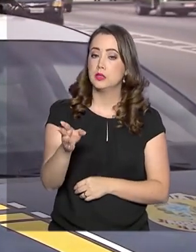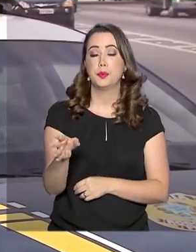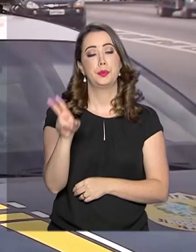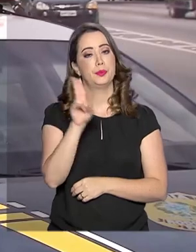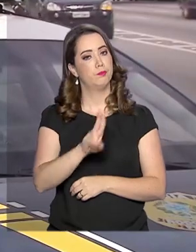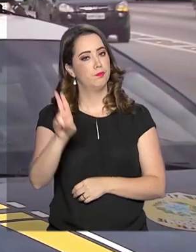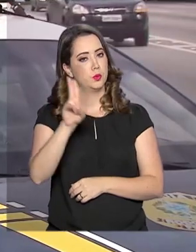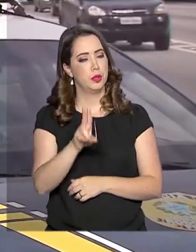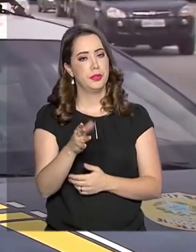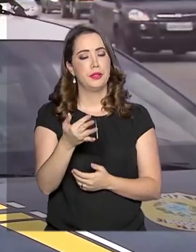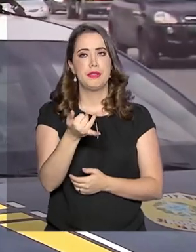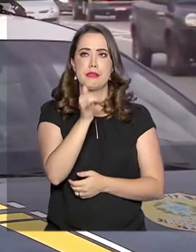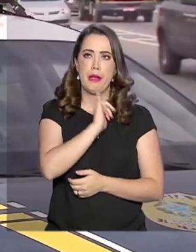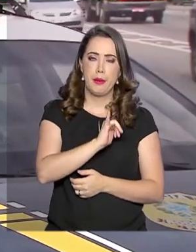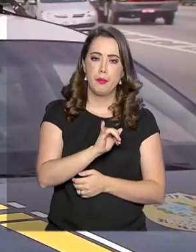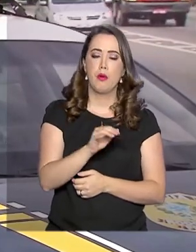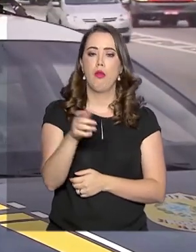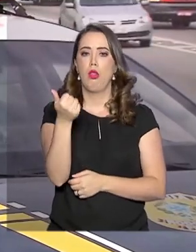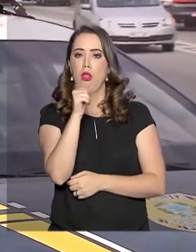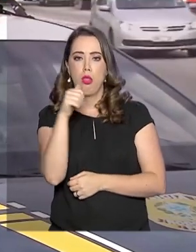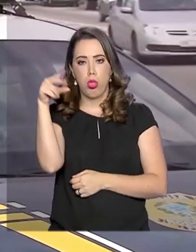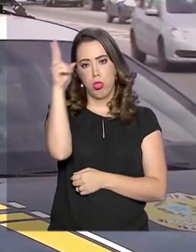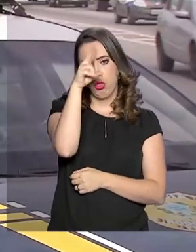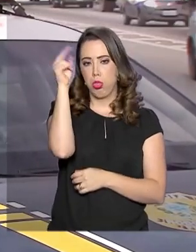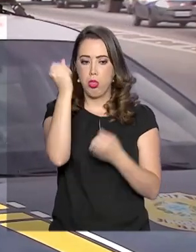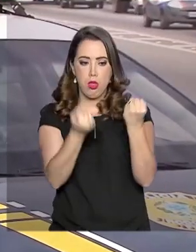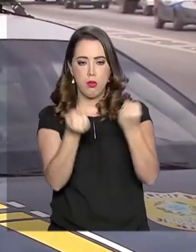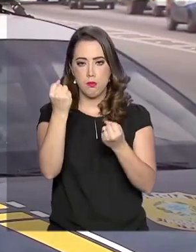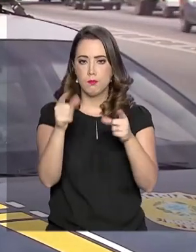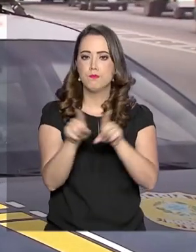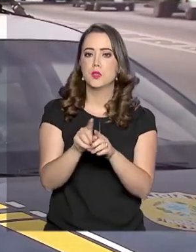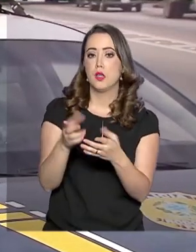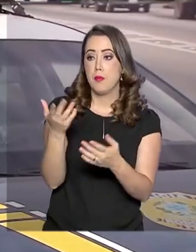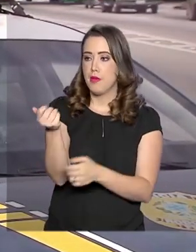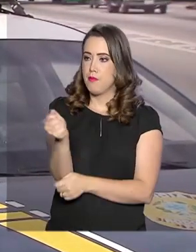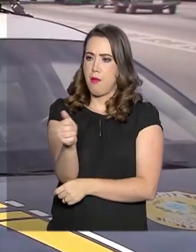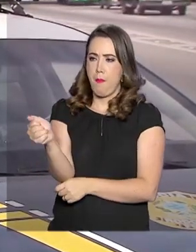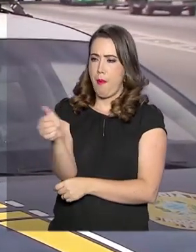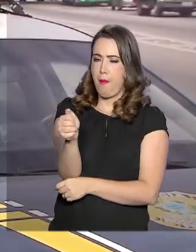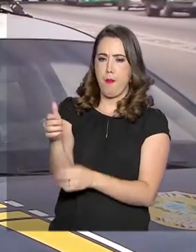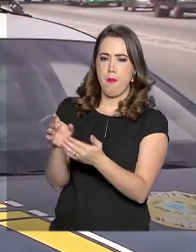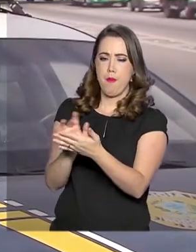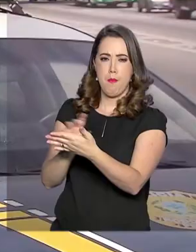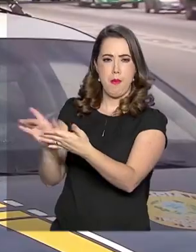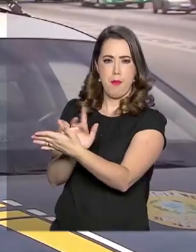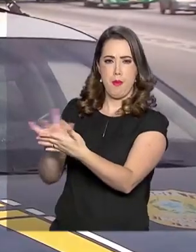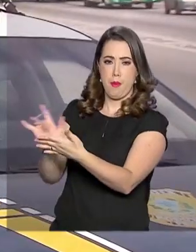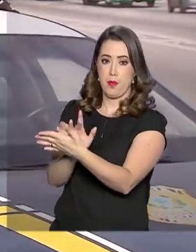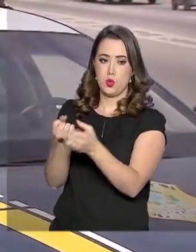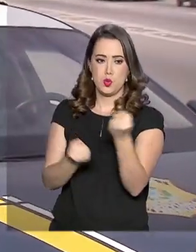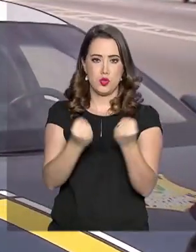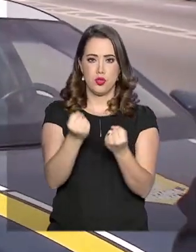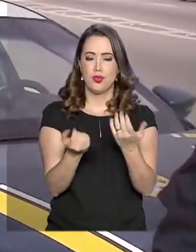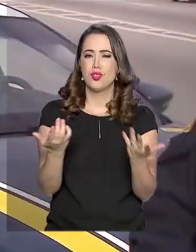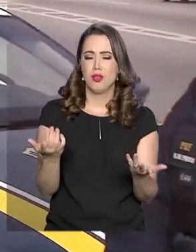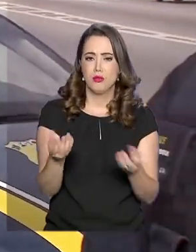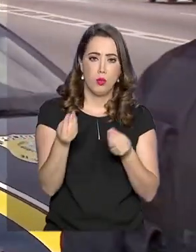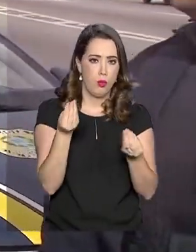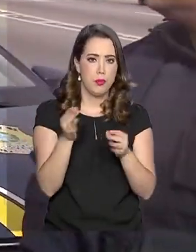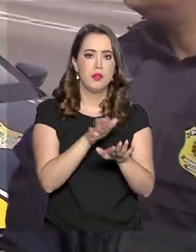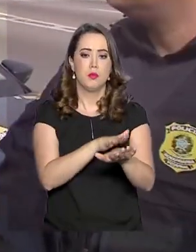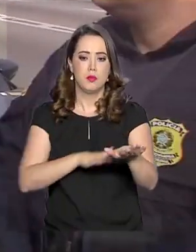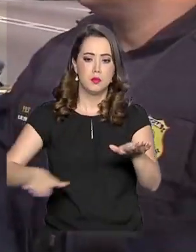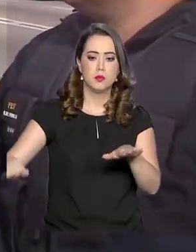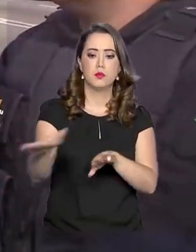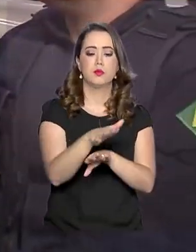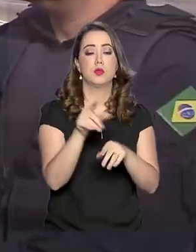dirigir embriagado, usar o celular ao volante e também as ultrapassagens perigosas. Eu estou ao lado de Ricardo de